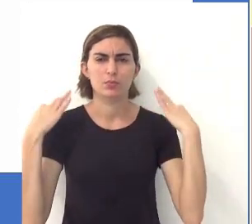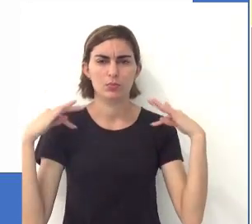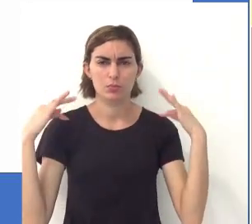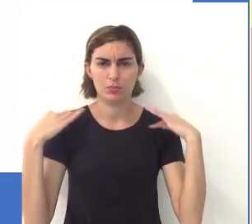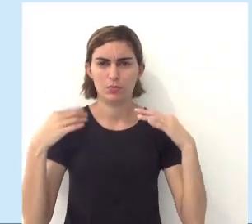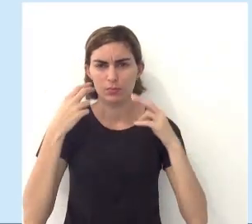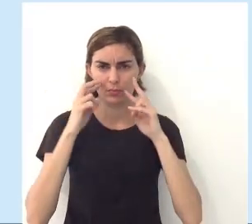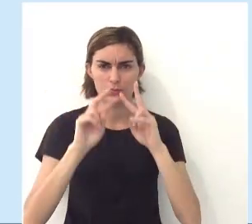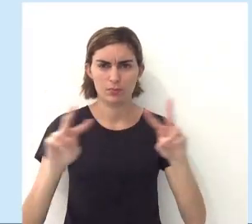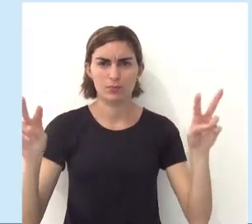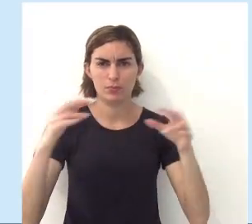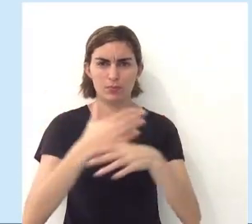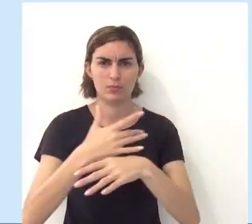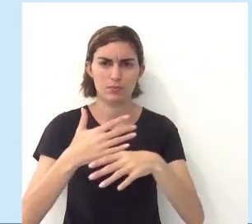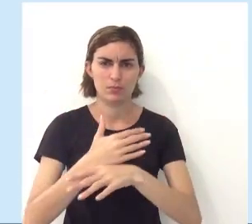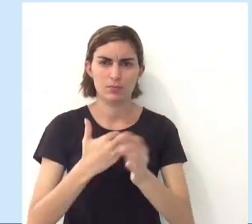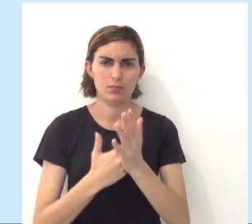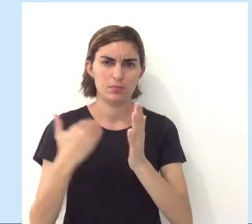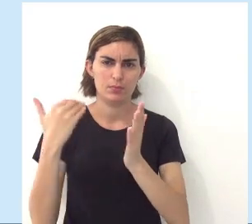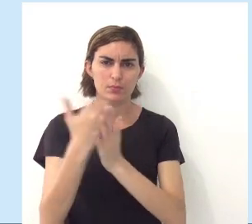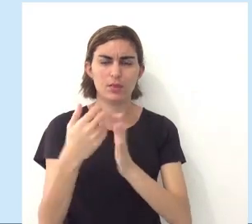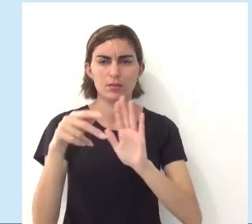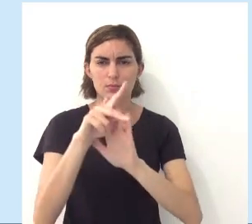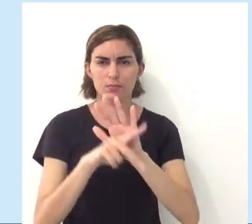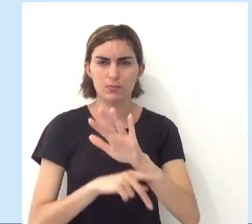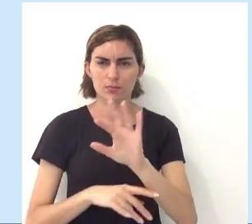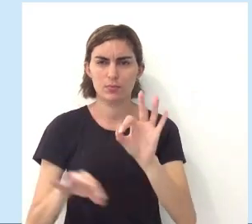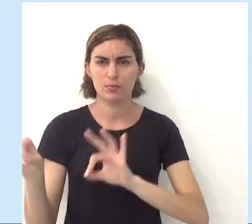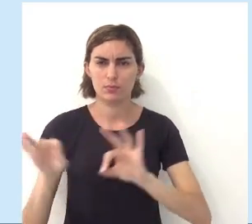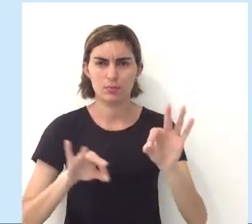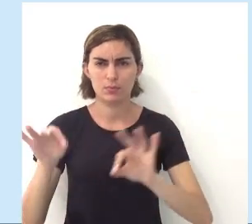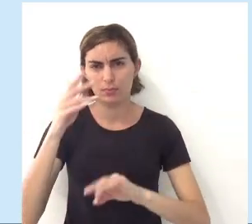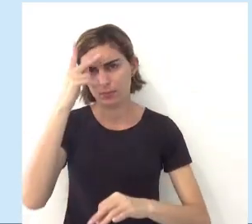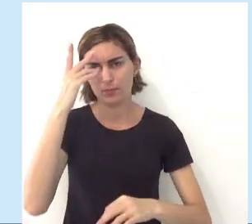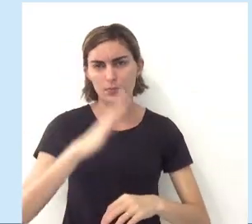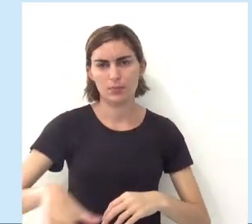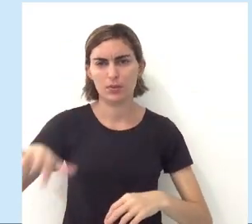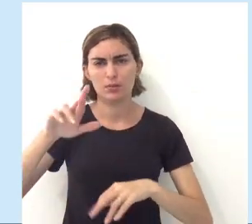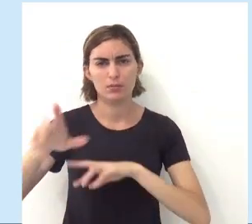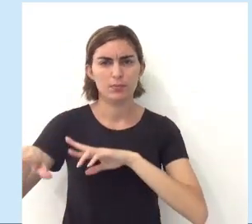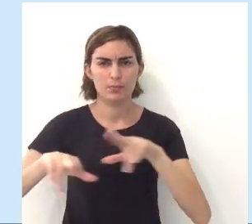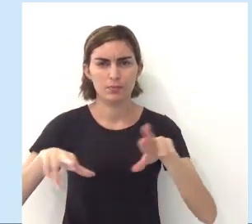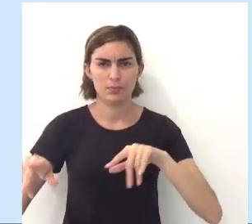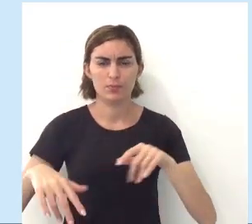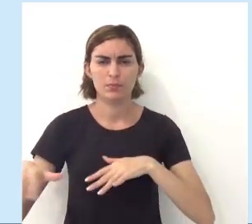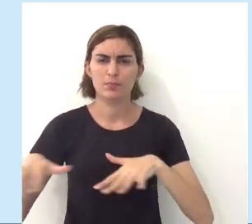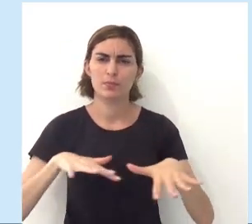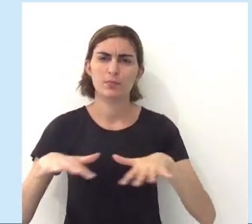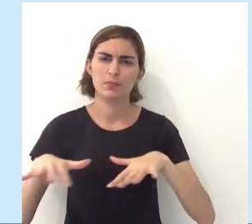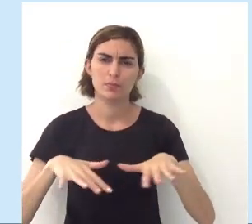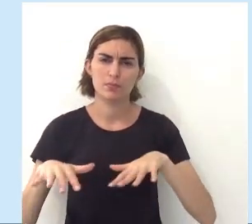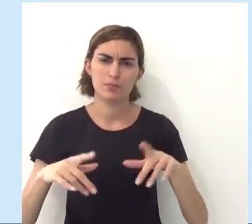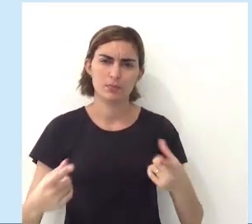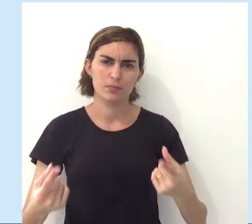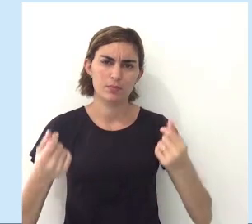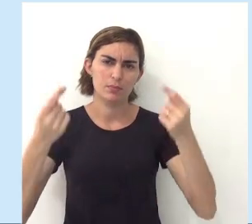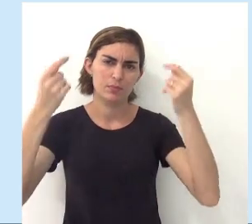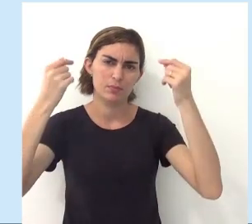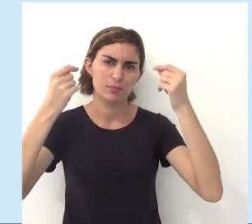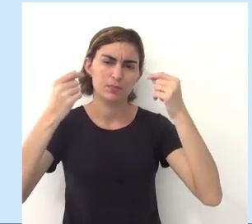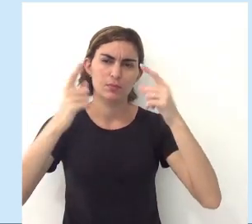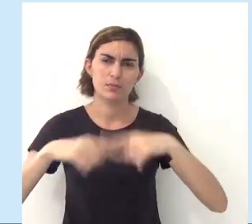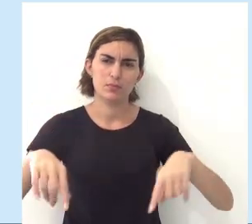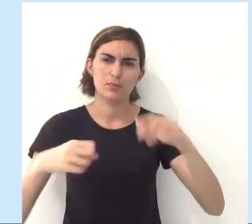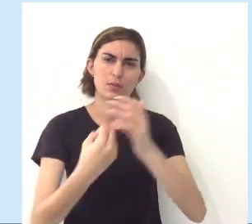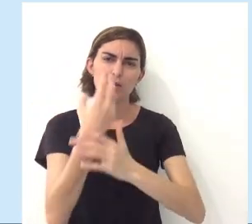turísticos. Então, você tá vendo que as cidades vão cada vez mais sendo projetadas para receber pessoas diferentes e movimentar a sua